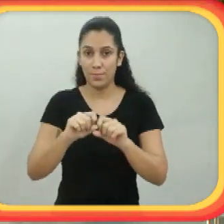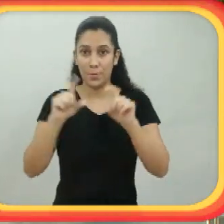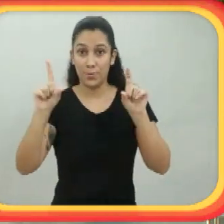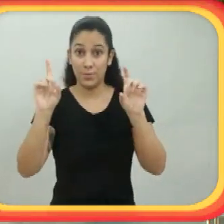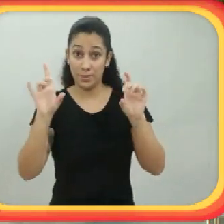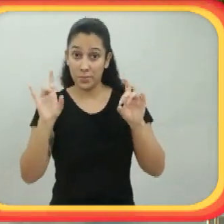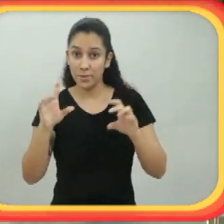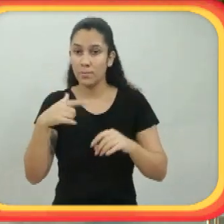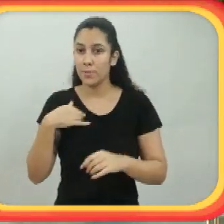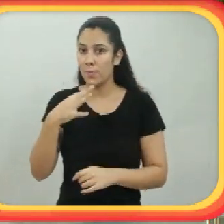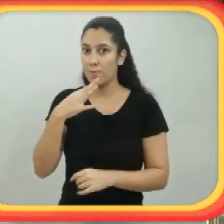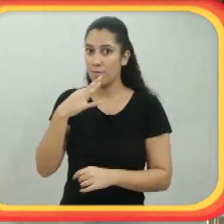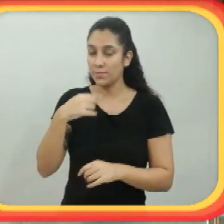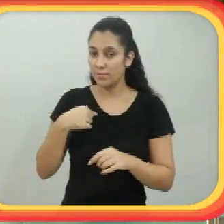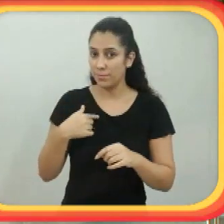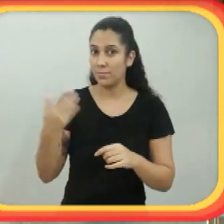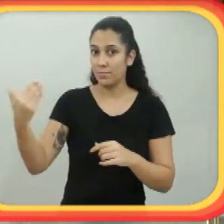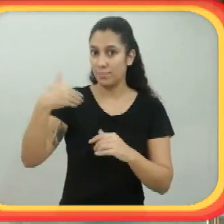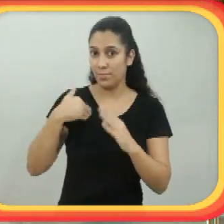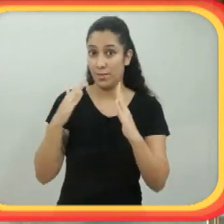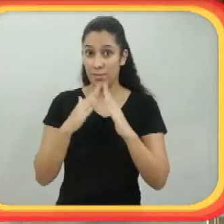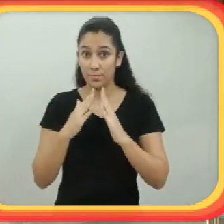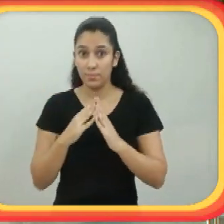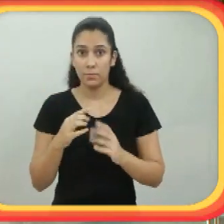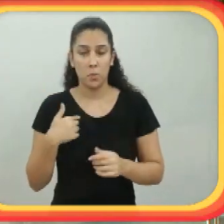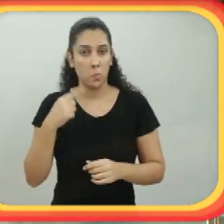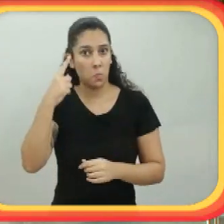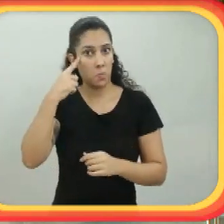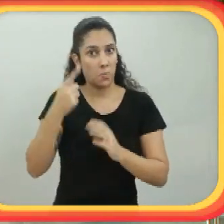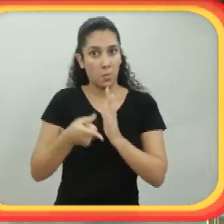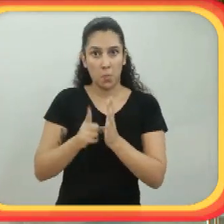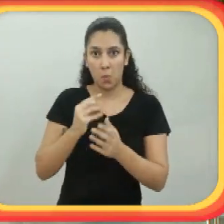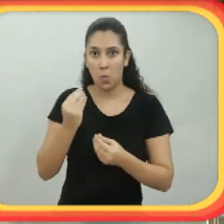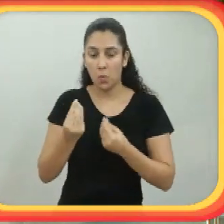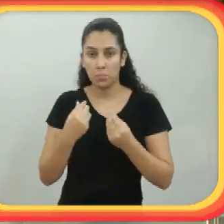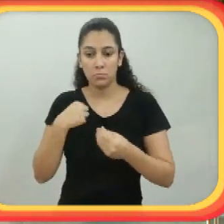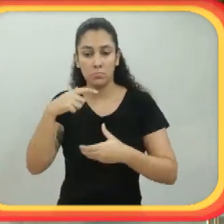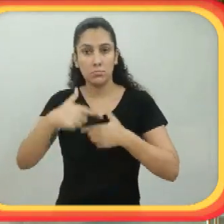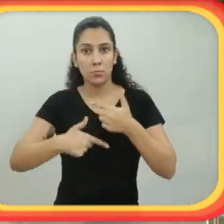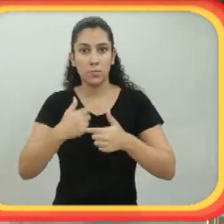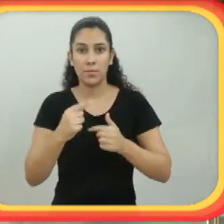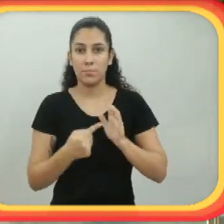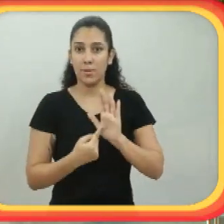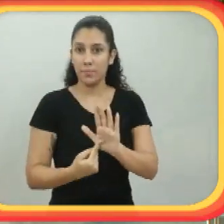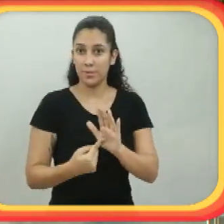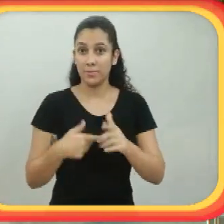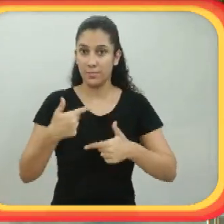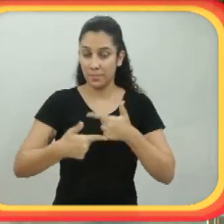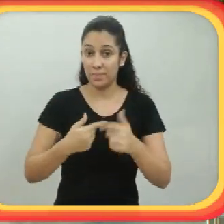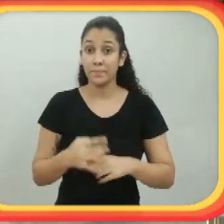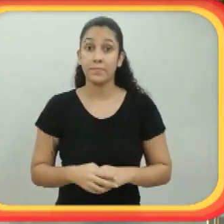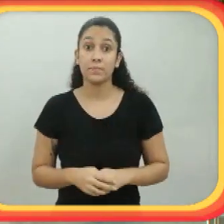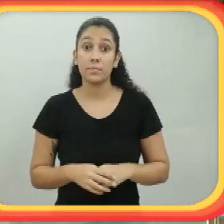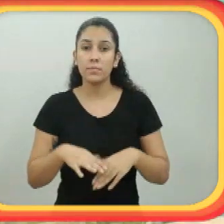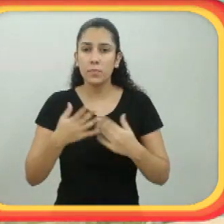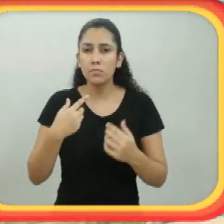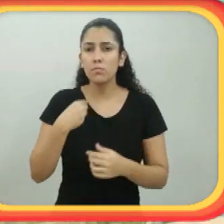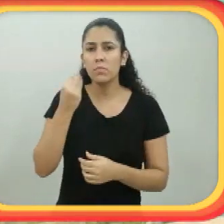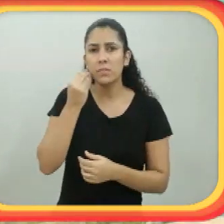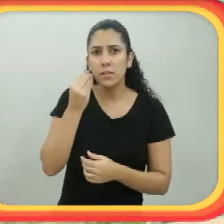foi quem me indicou para fazer os testes para ser apresentadora do programa especial. E aí